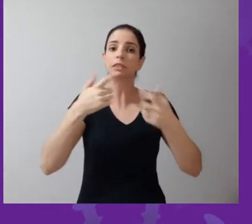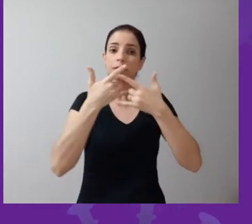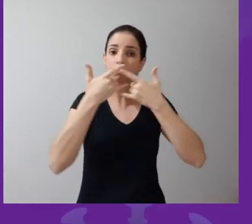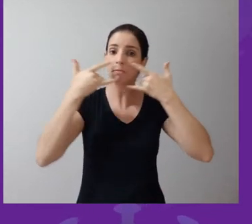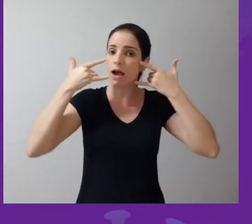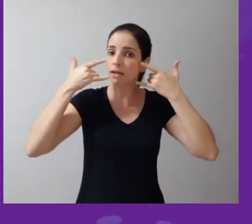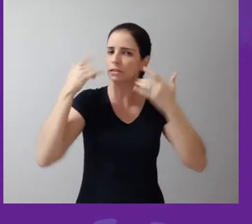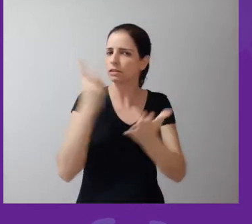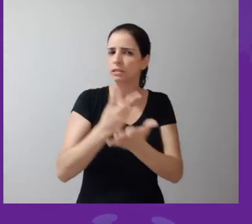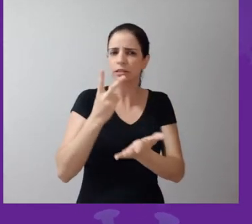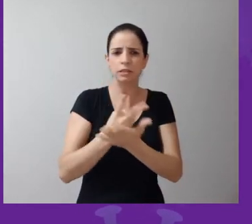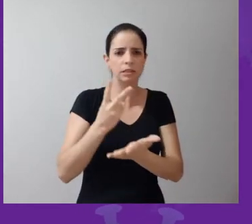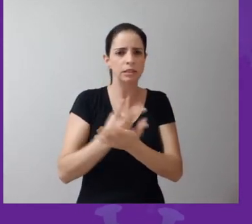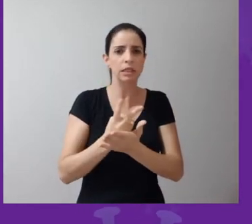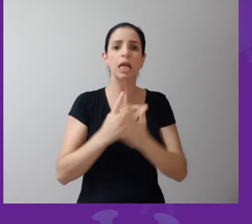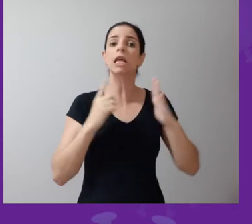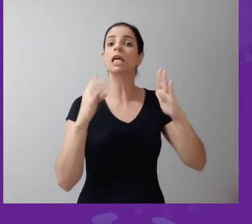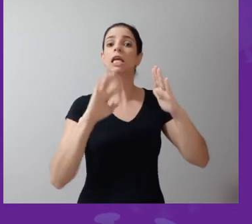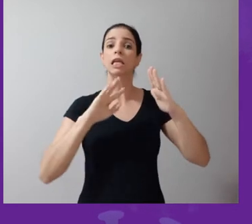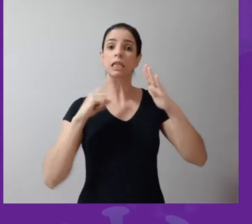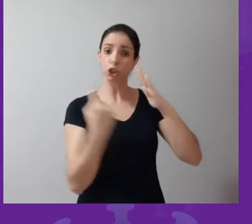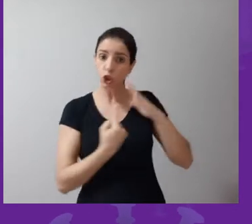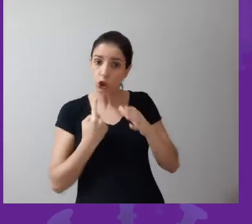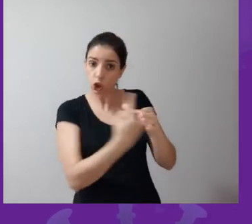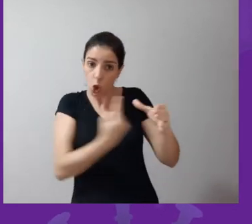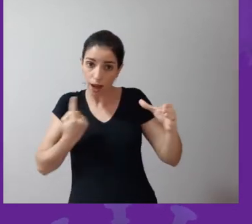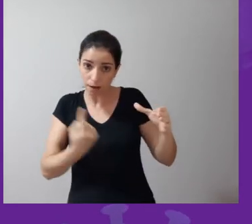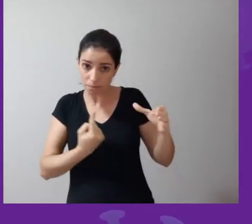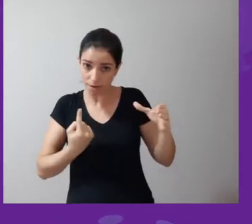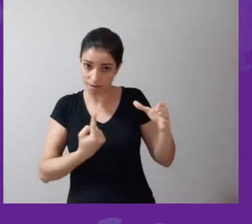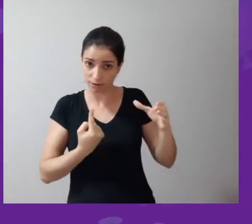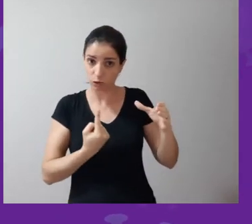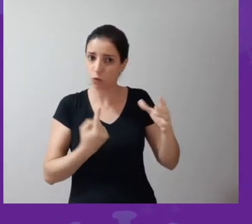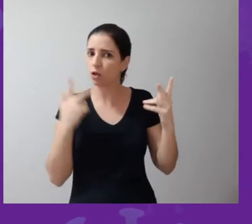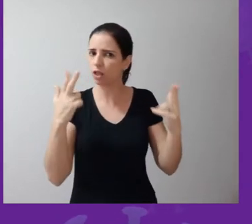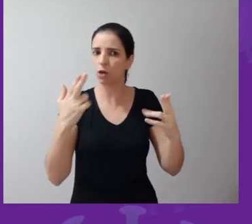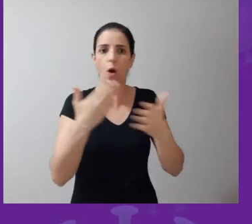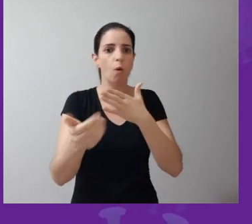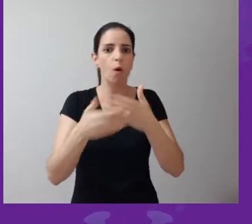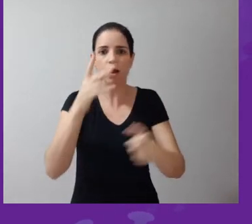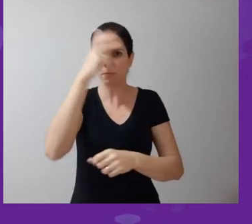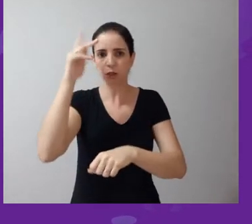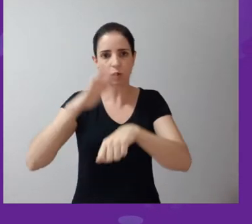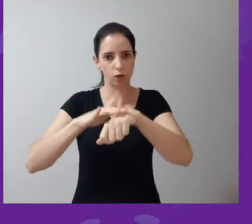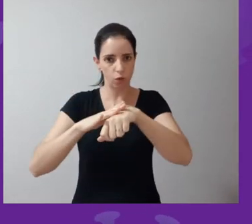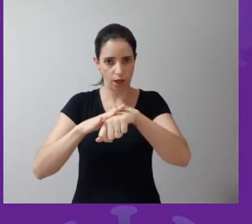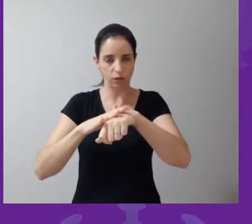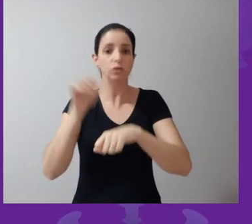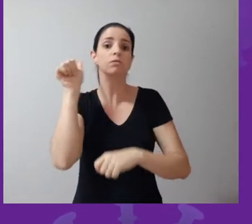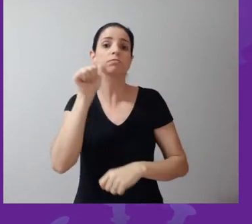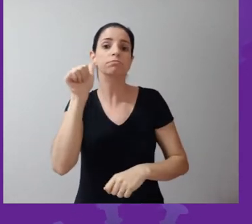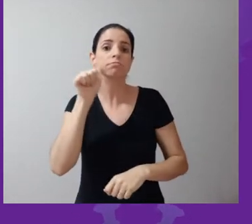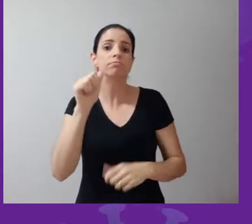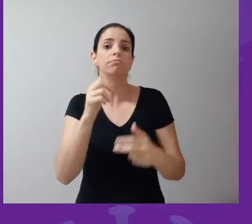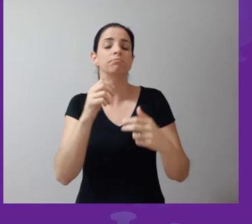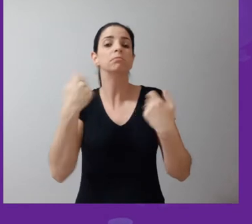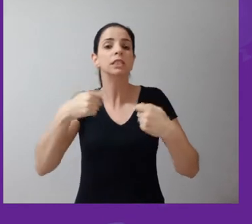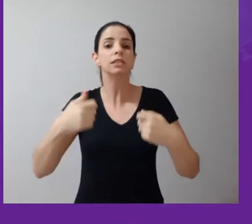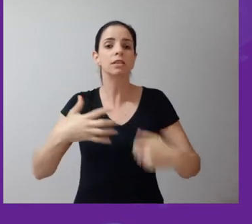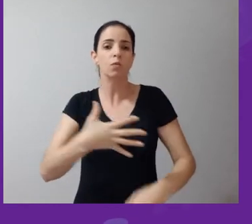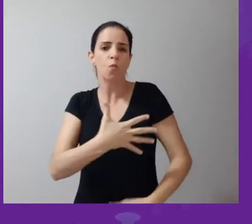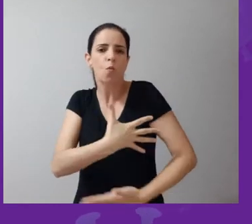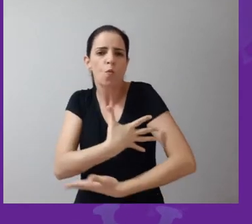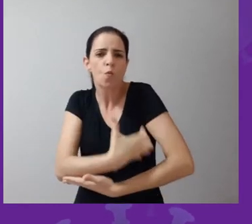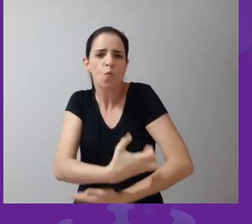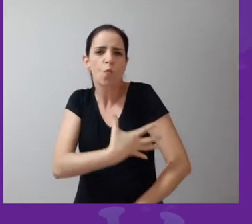todo, ela vai ficar em isolamento, como qualquer outro doente de COVID. E ela pode ordenhar o peito para tirar o leite para